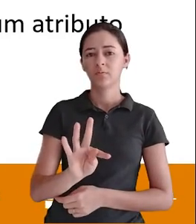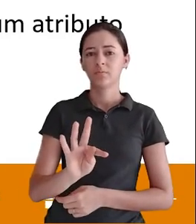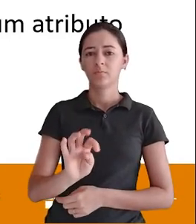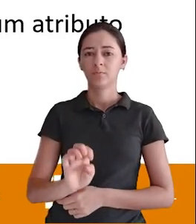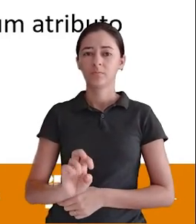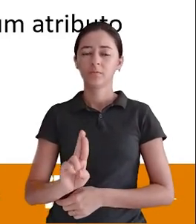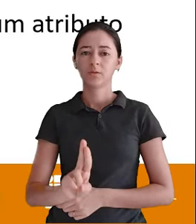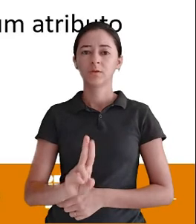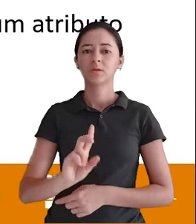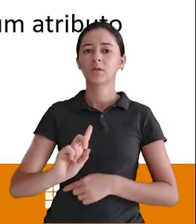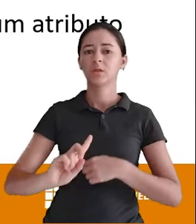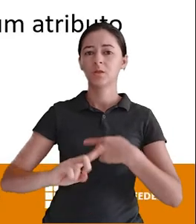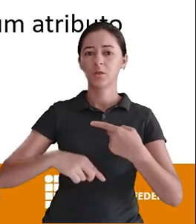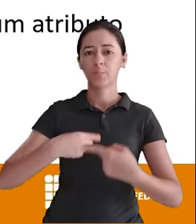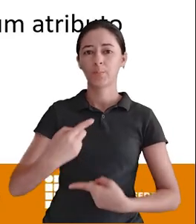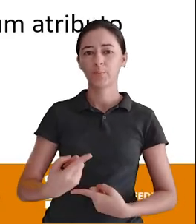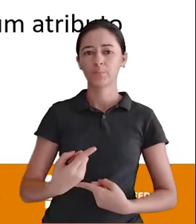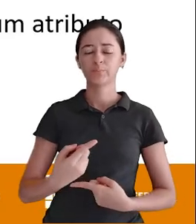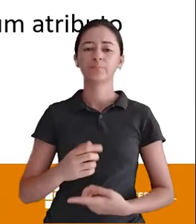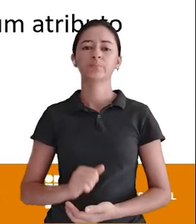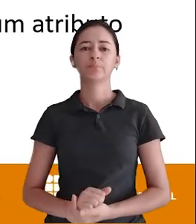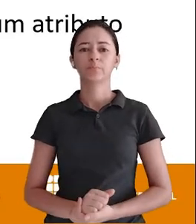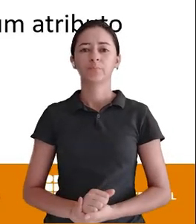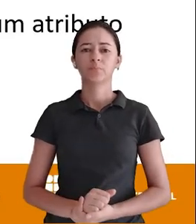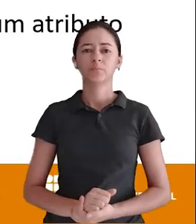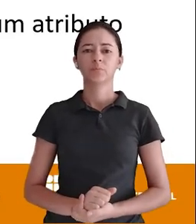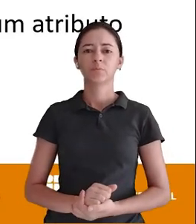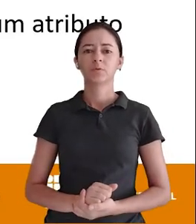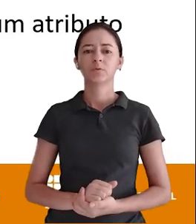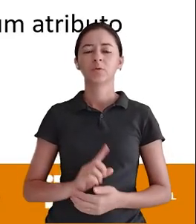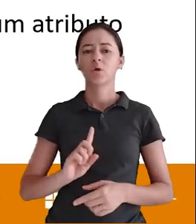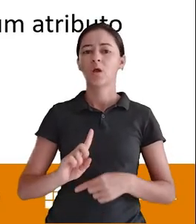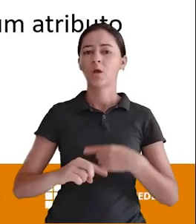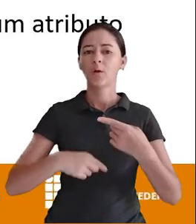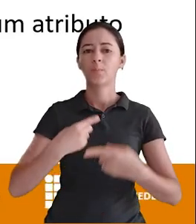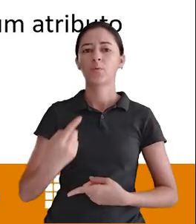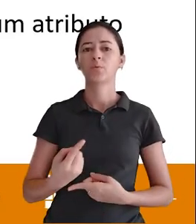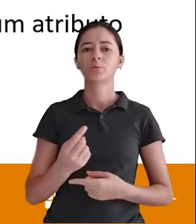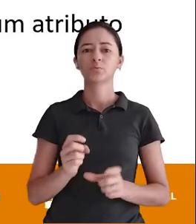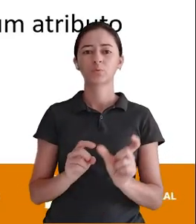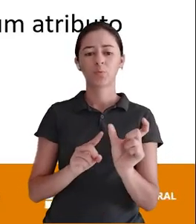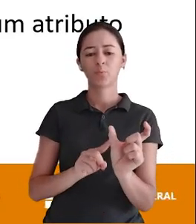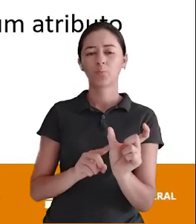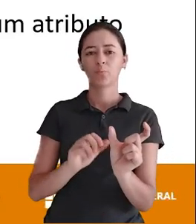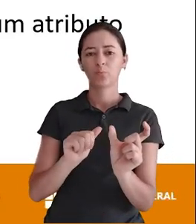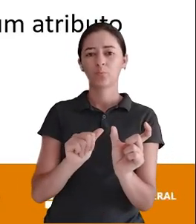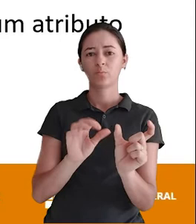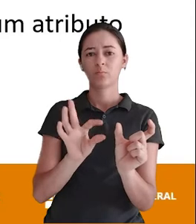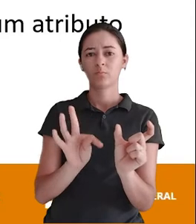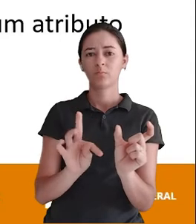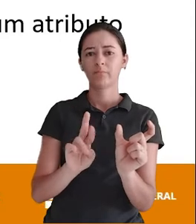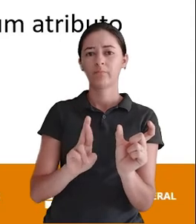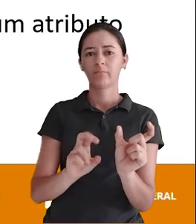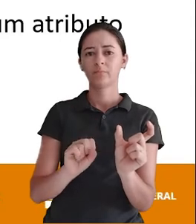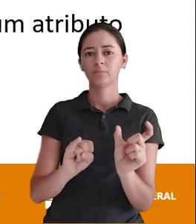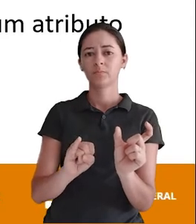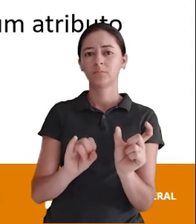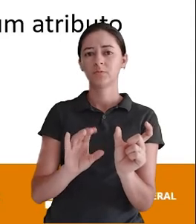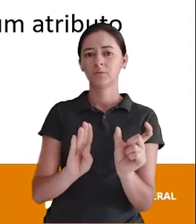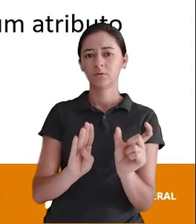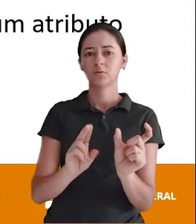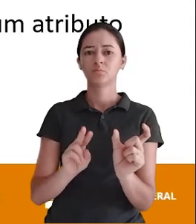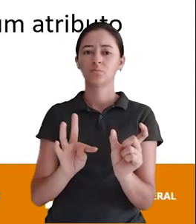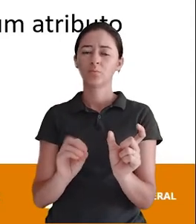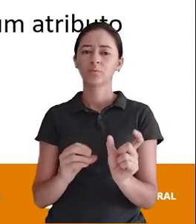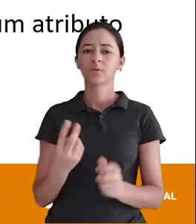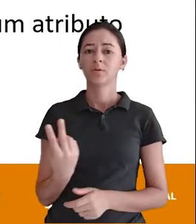Então Após Um atributo Específico Então Essas palavras chaves First